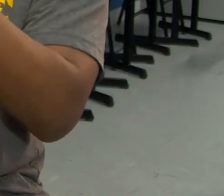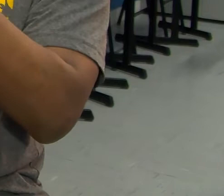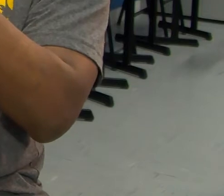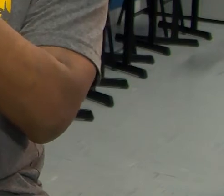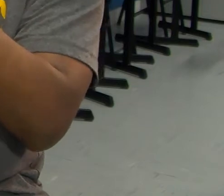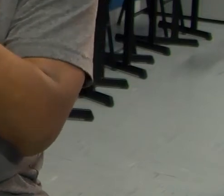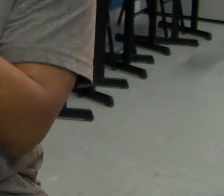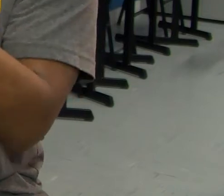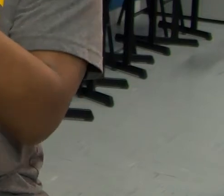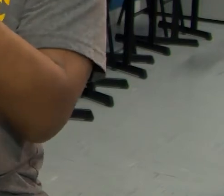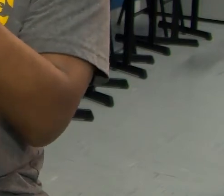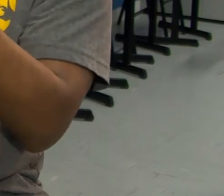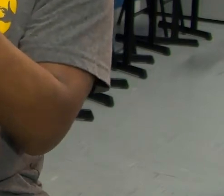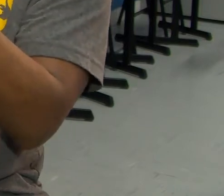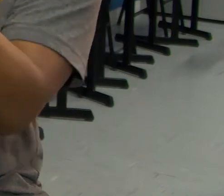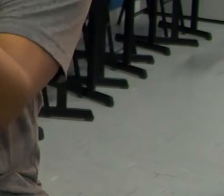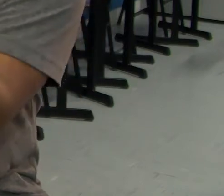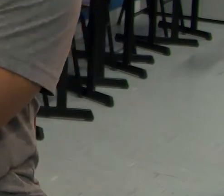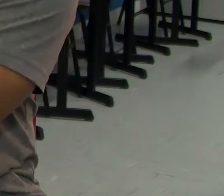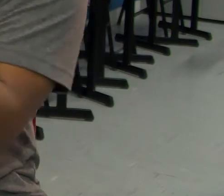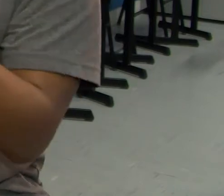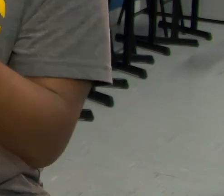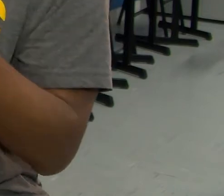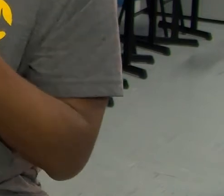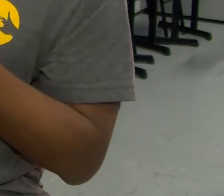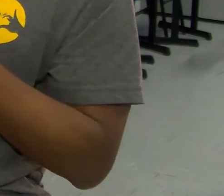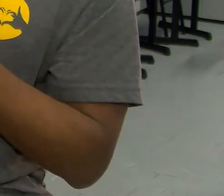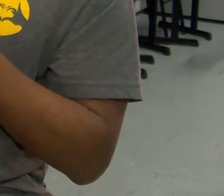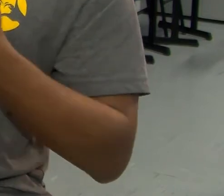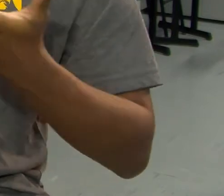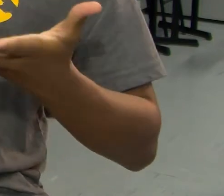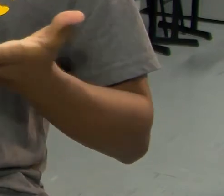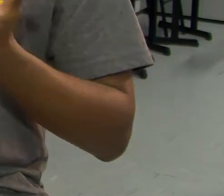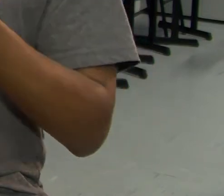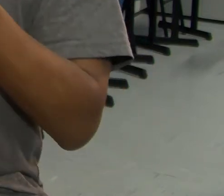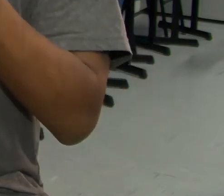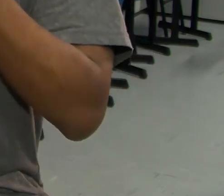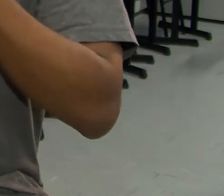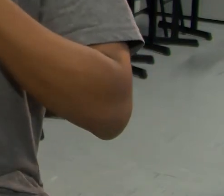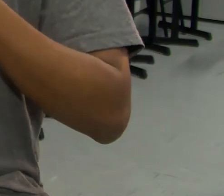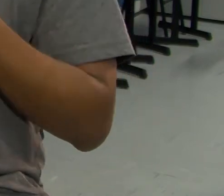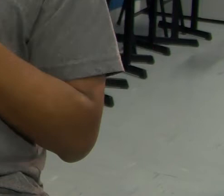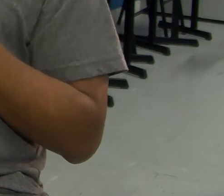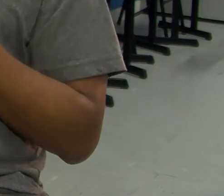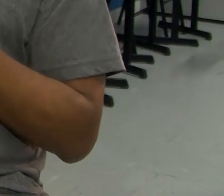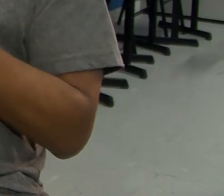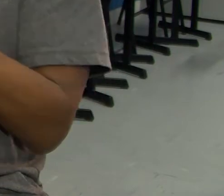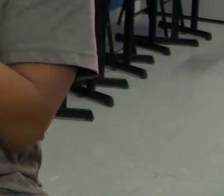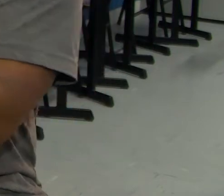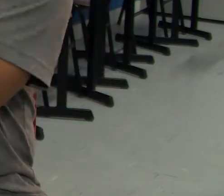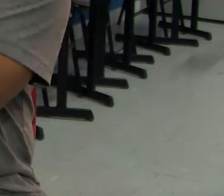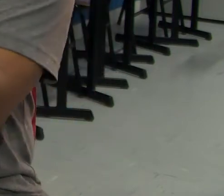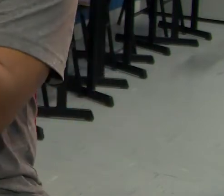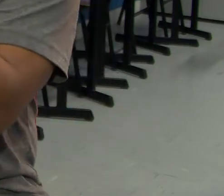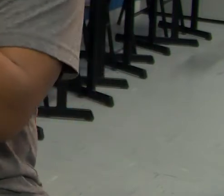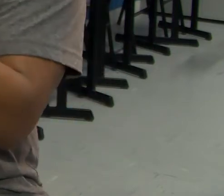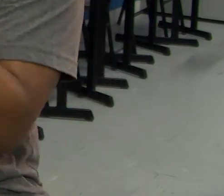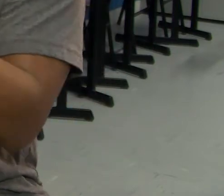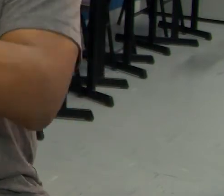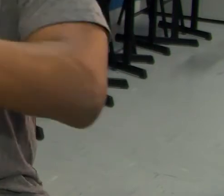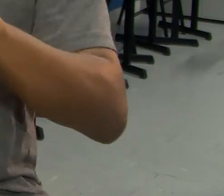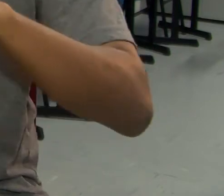assim as pessoas compreenderem como é um comportamento de um surdo. Por exemplo, eu chegar no médico e eu conseguir ser atendido pelo médico